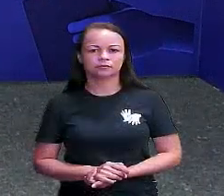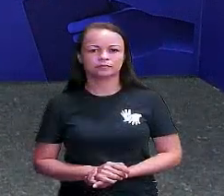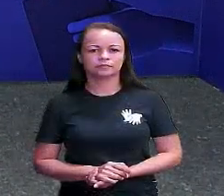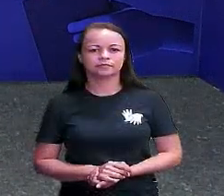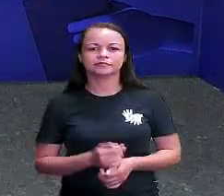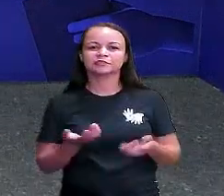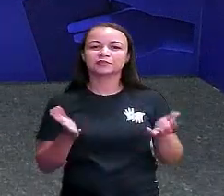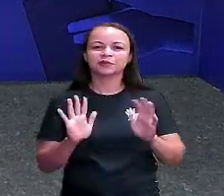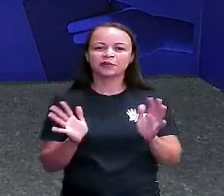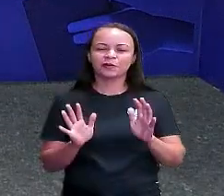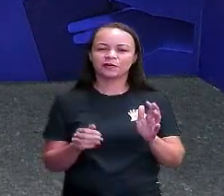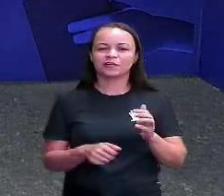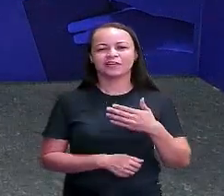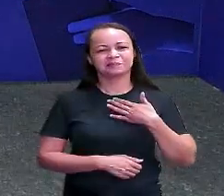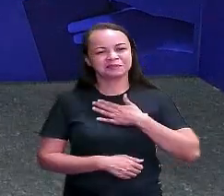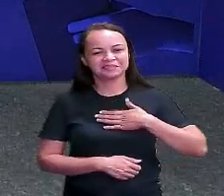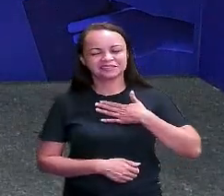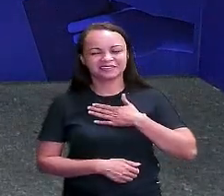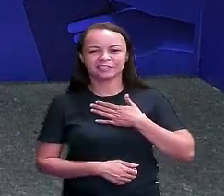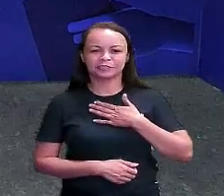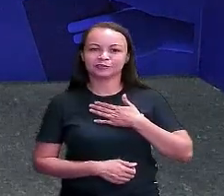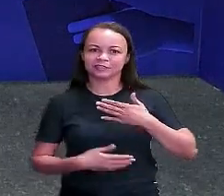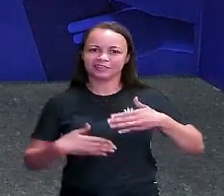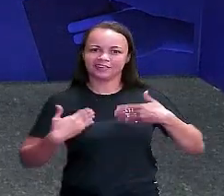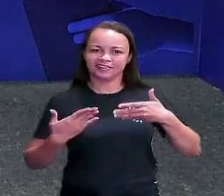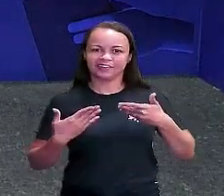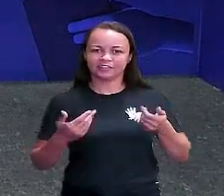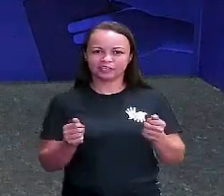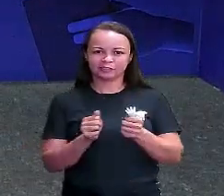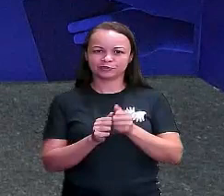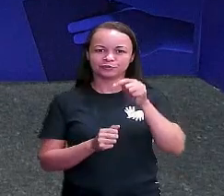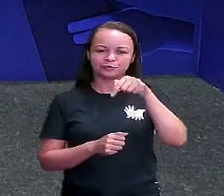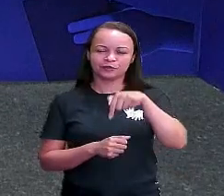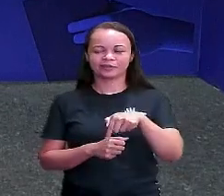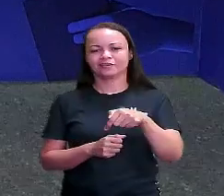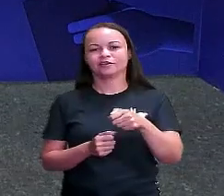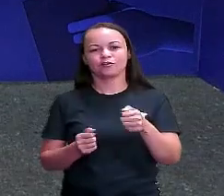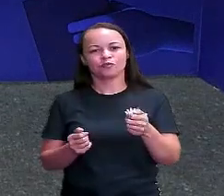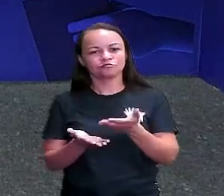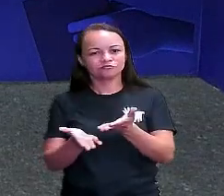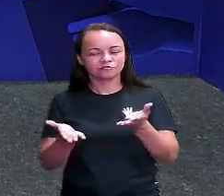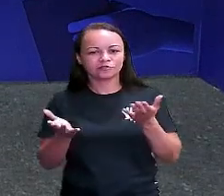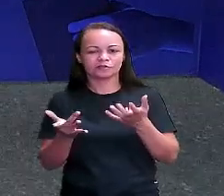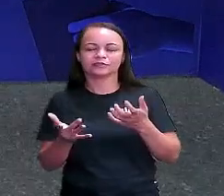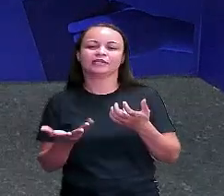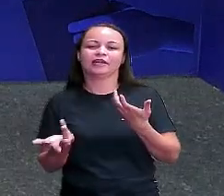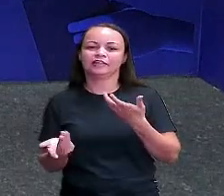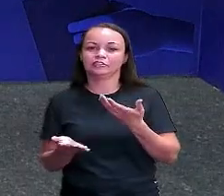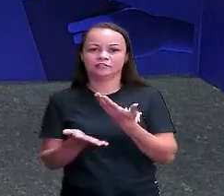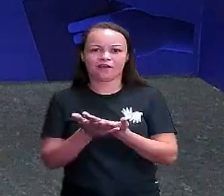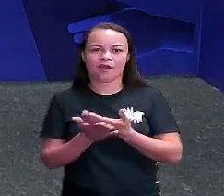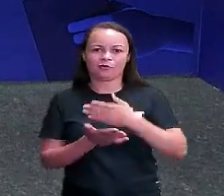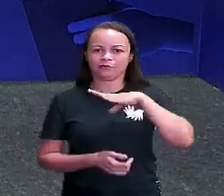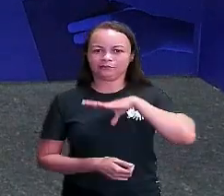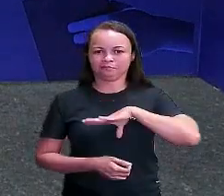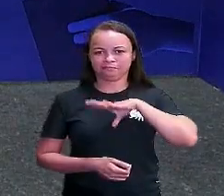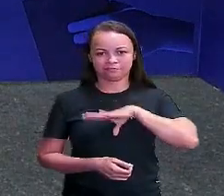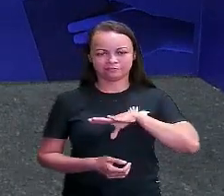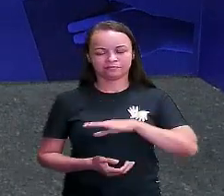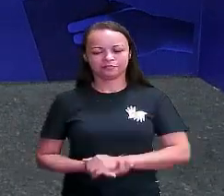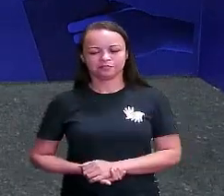Olá, queridos! Que alegria estar aqui com vocês novamente em mais uma aula de língua portuguesa.